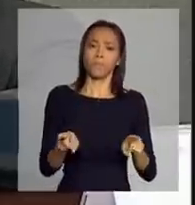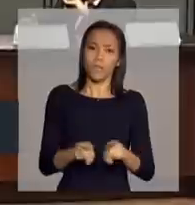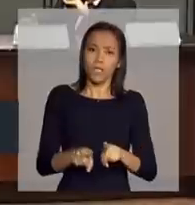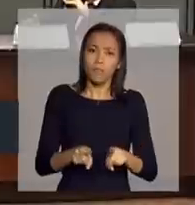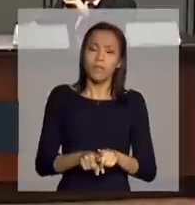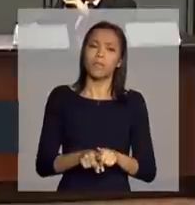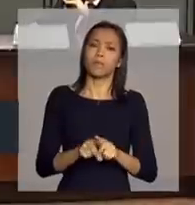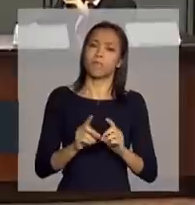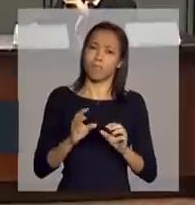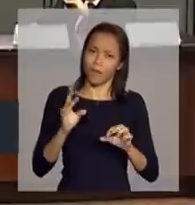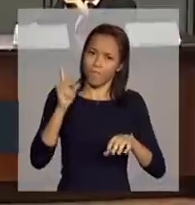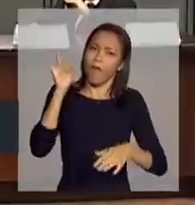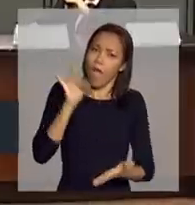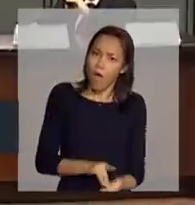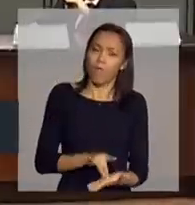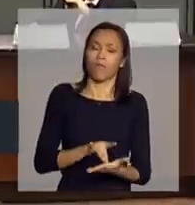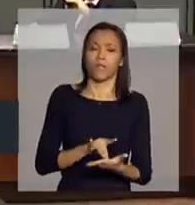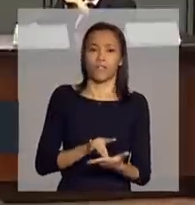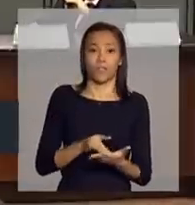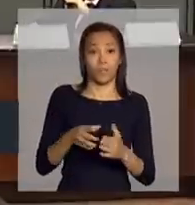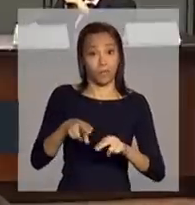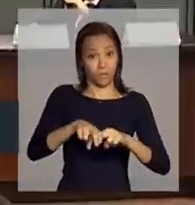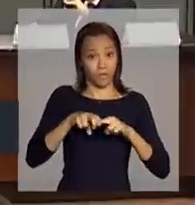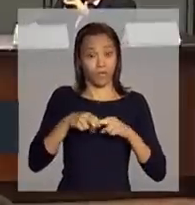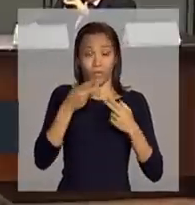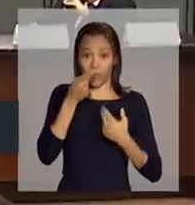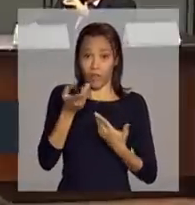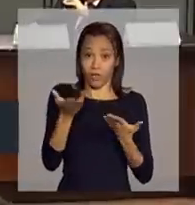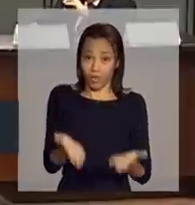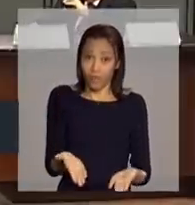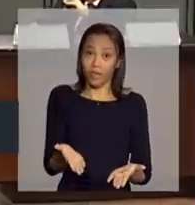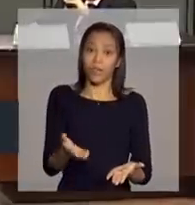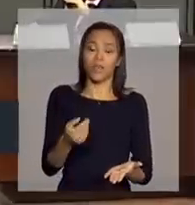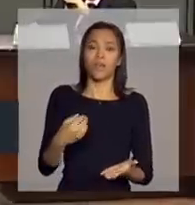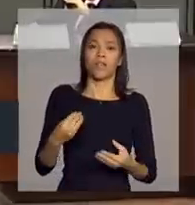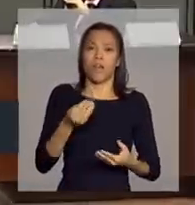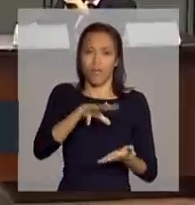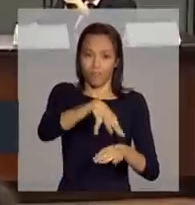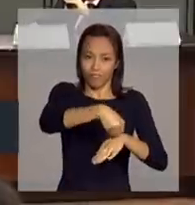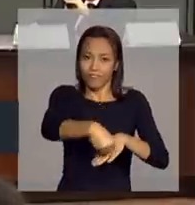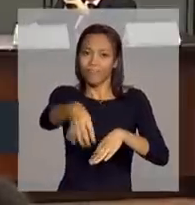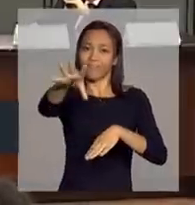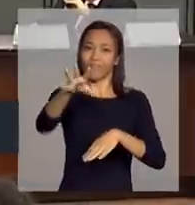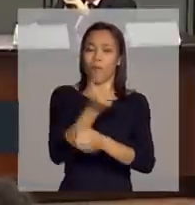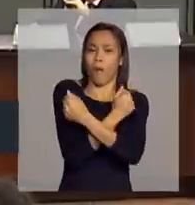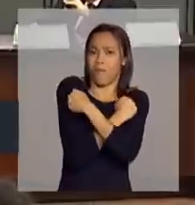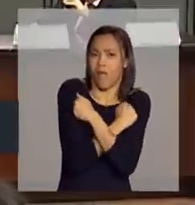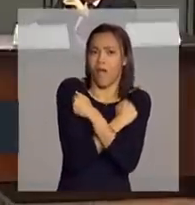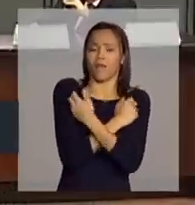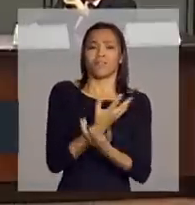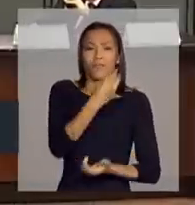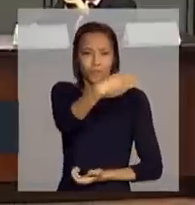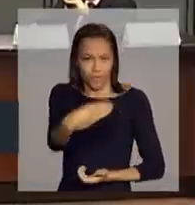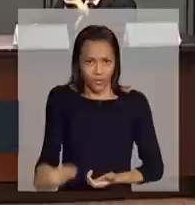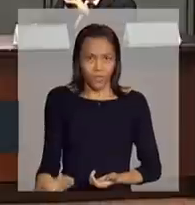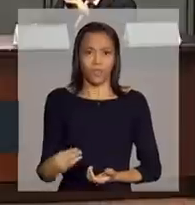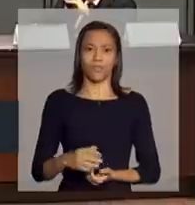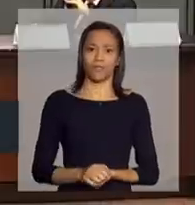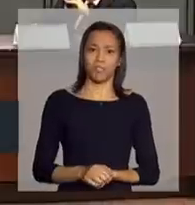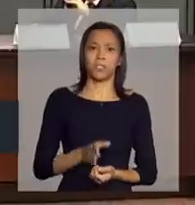o desenvolvimento deste país. Portanto, ele leve ao nosso ministro, nosso abraço, nosso reconhecimento